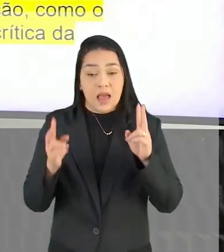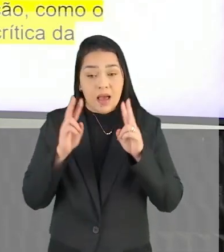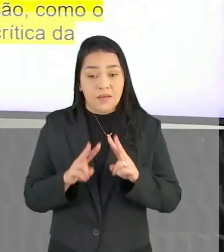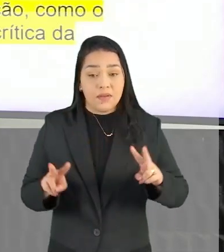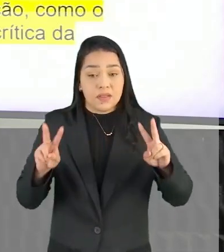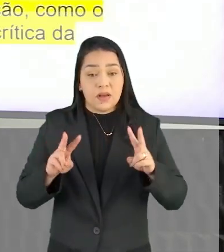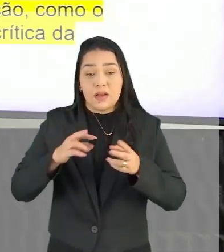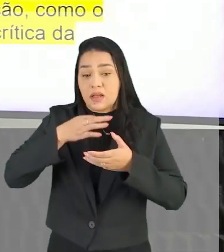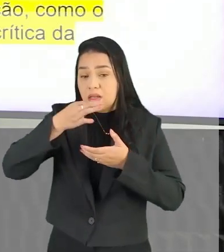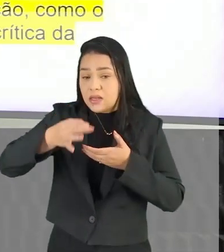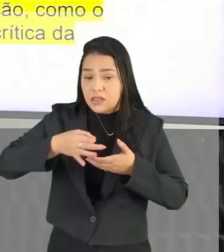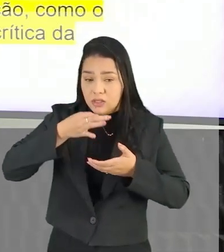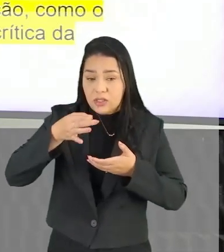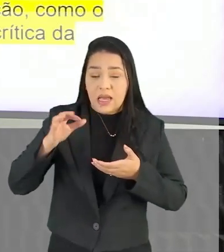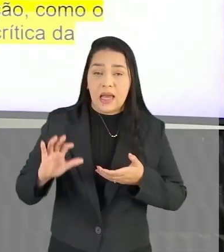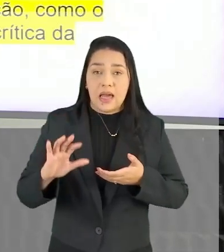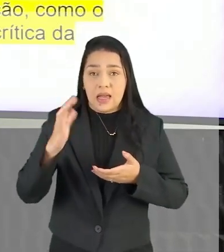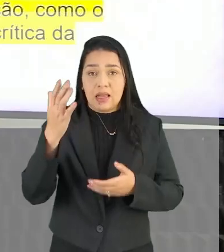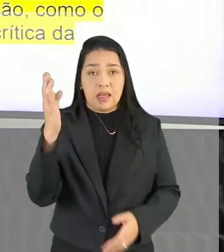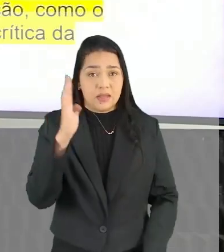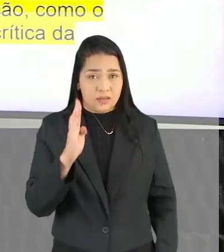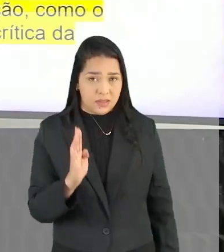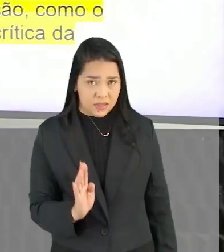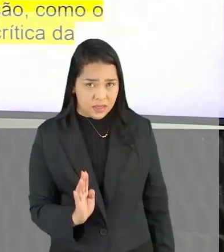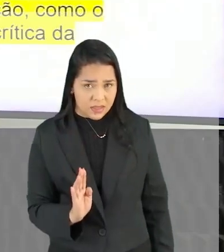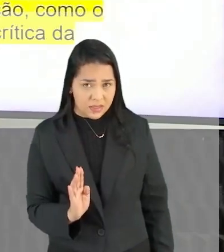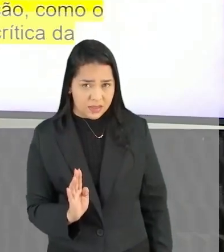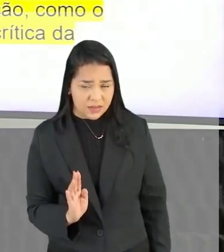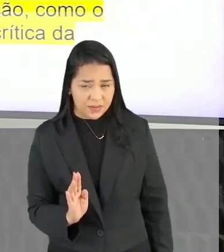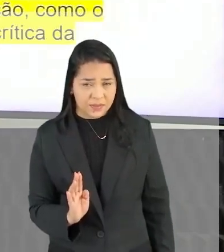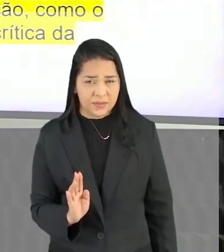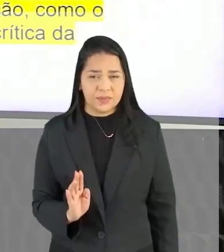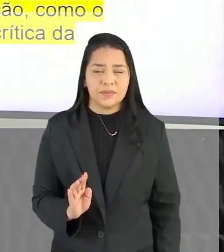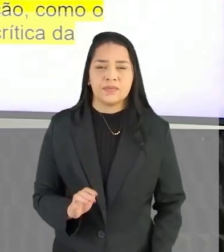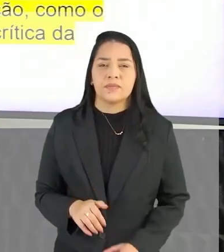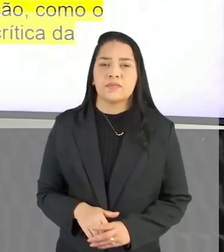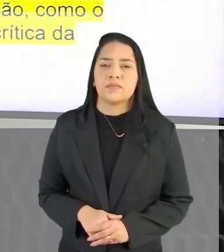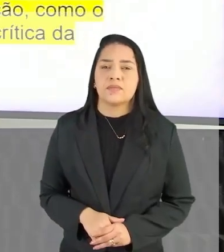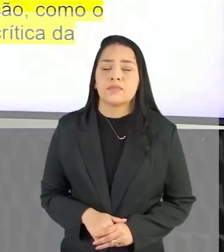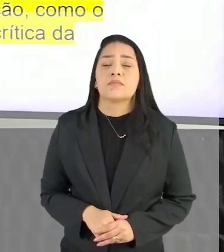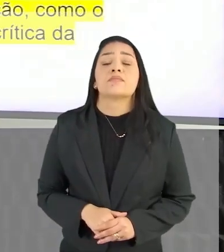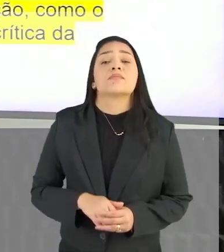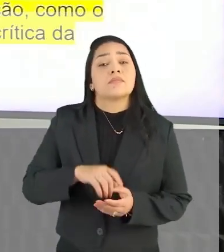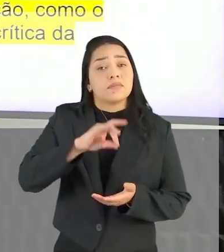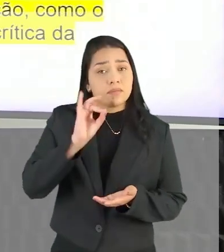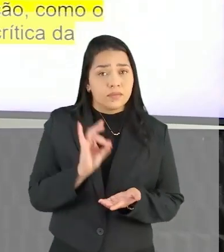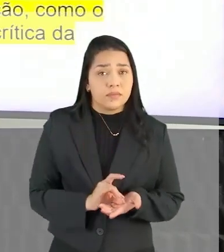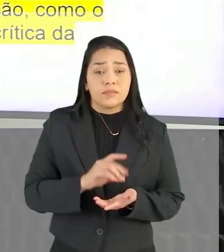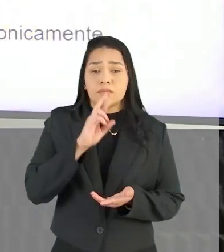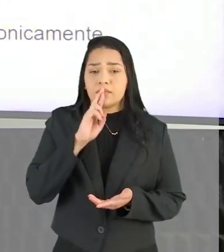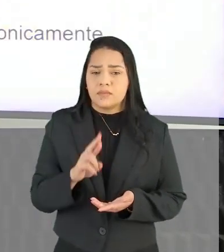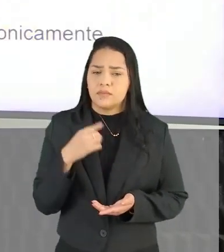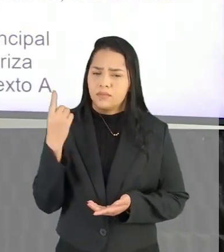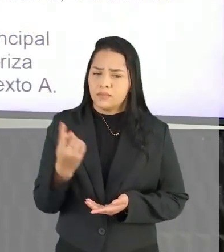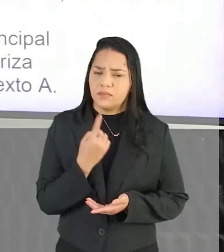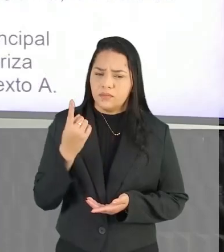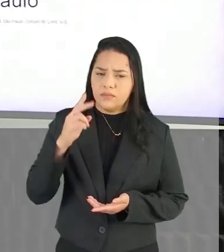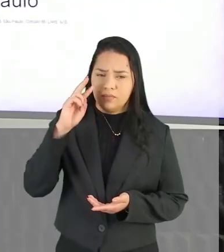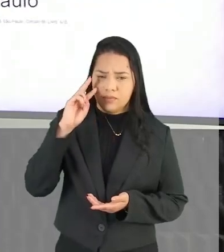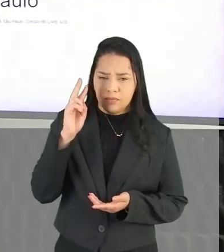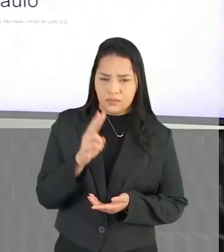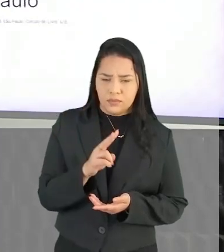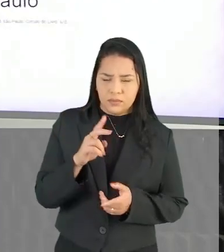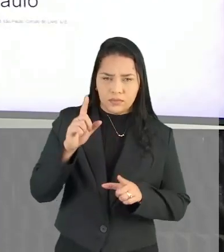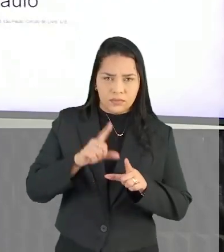B Não perde de vista A visão crítica Da realidade brasileira E de fato Esse é o gabarito Quando a gente olha aqui